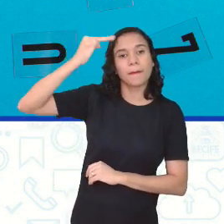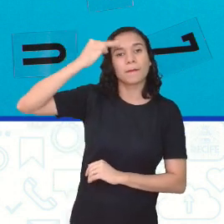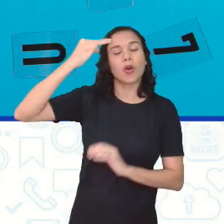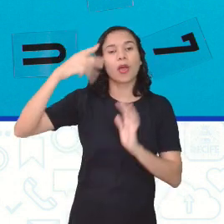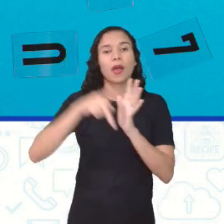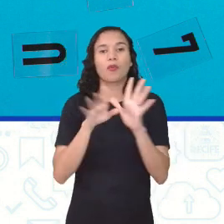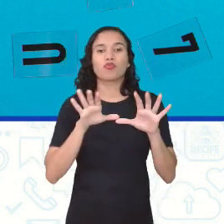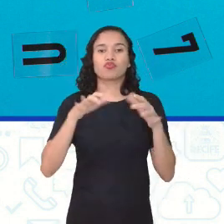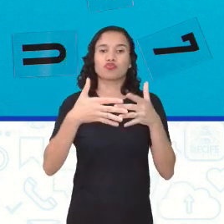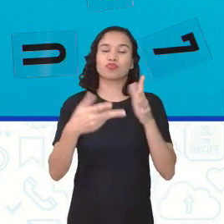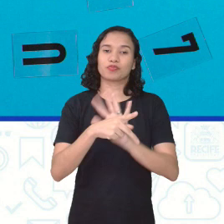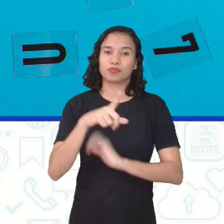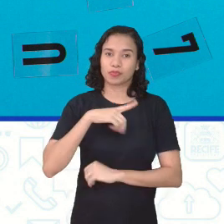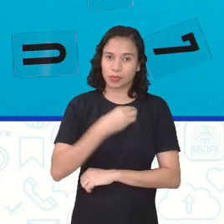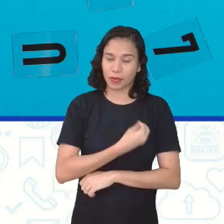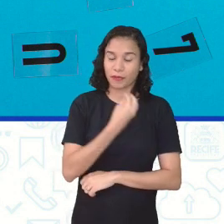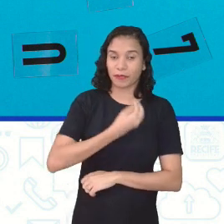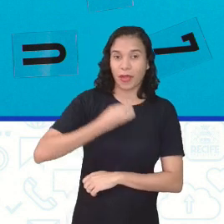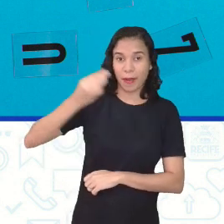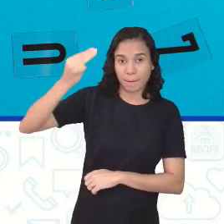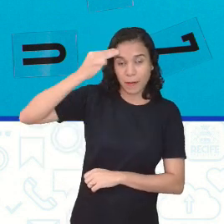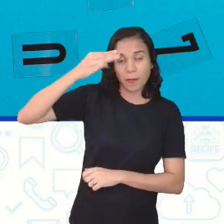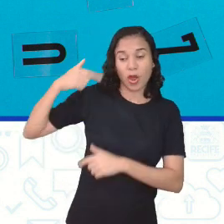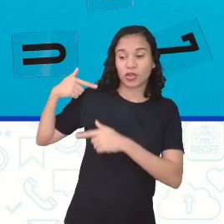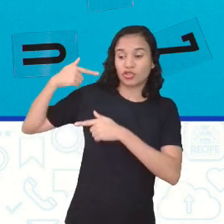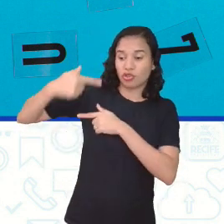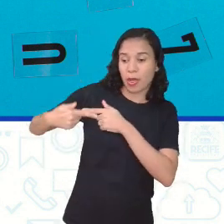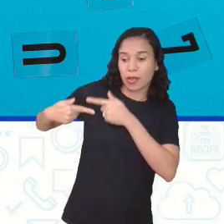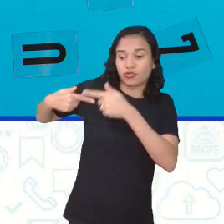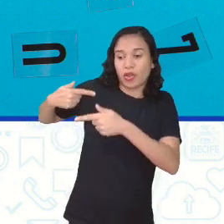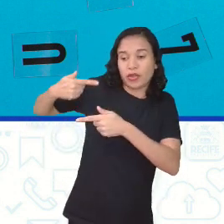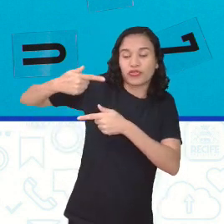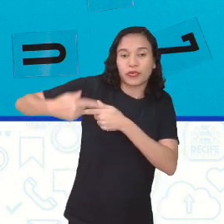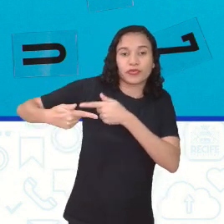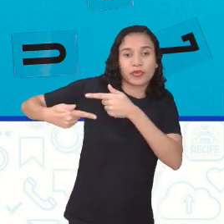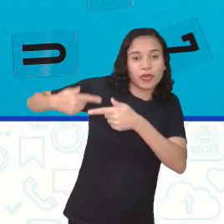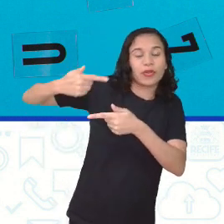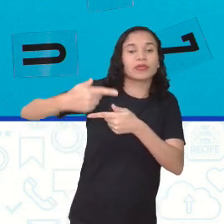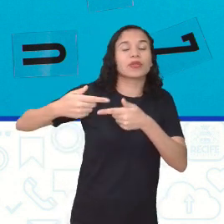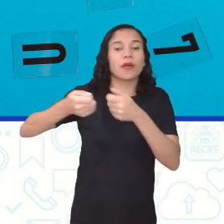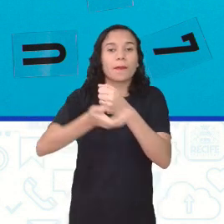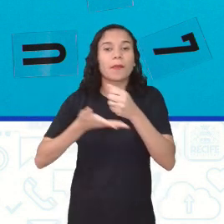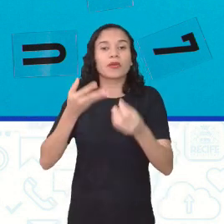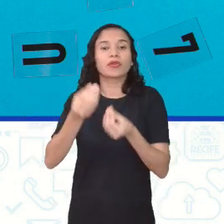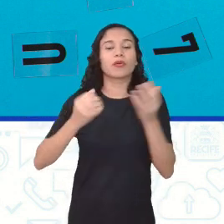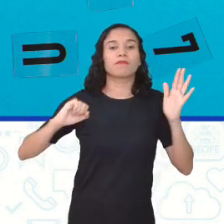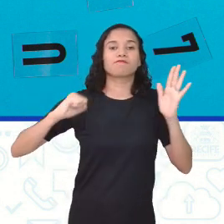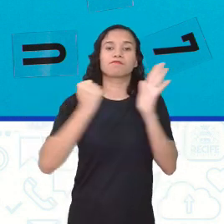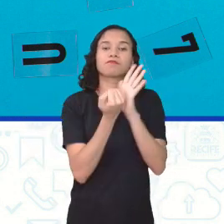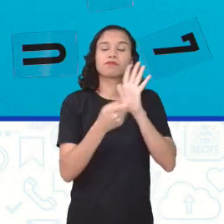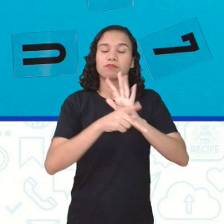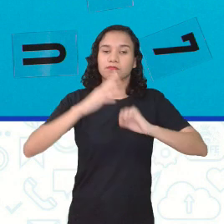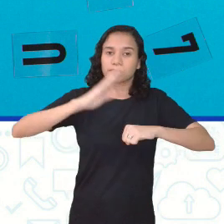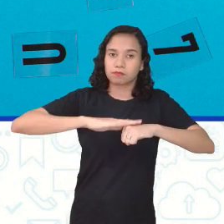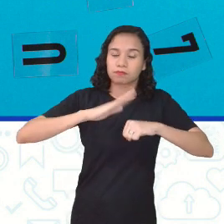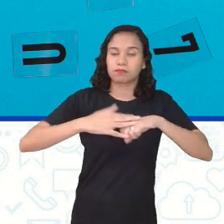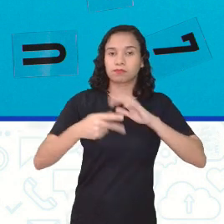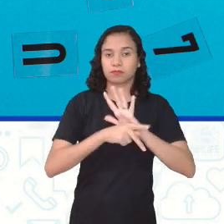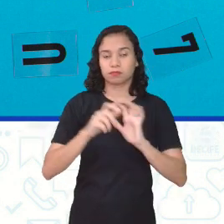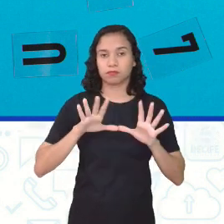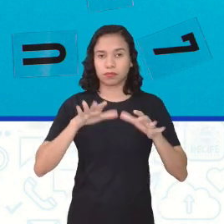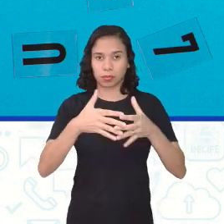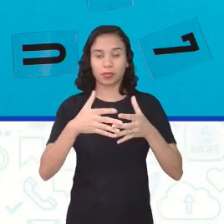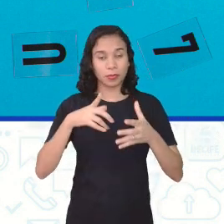comunidade. E essa memória perpassou de gerações em gerações, enraizando-se como patrimônio imaterial de uma determinada